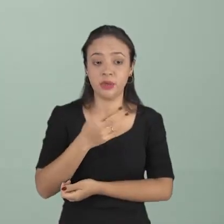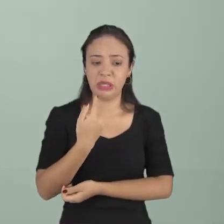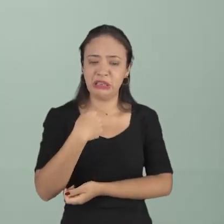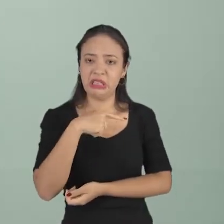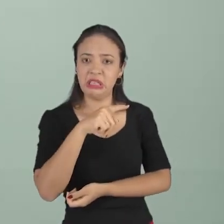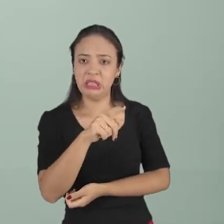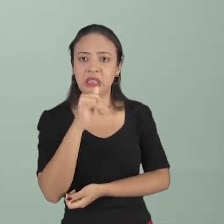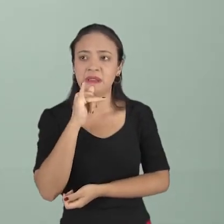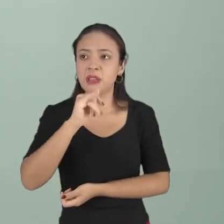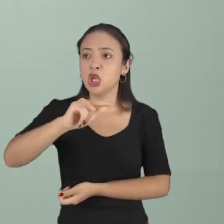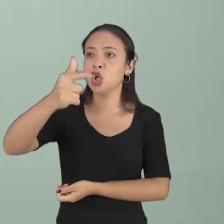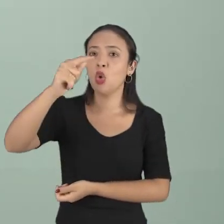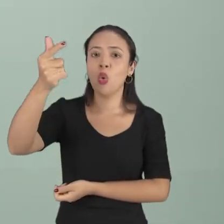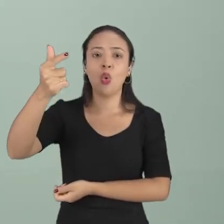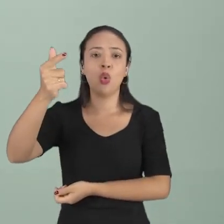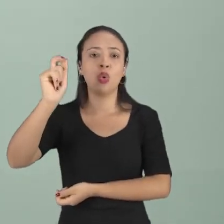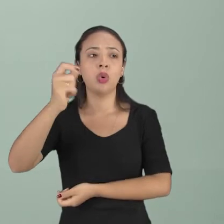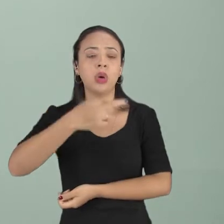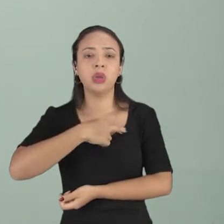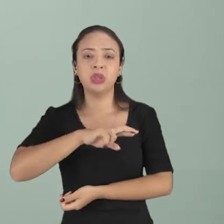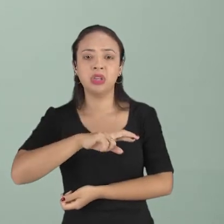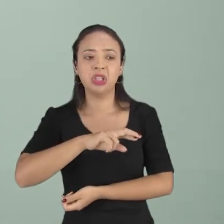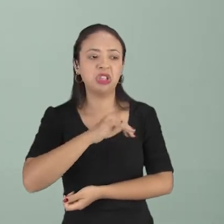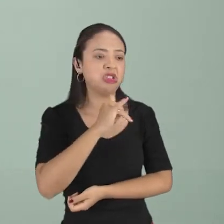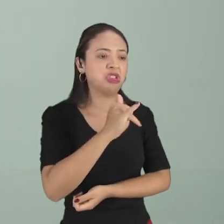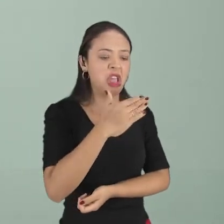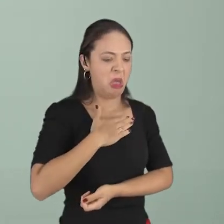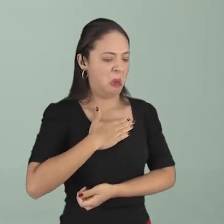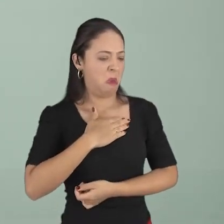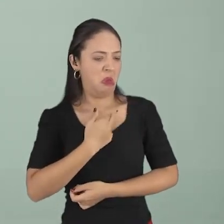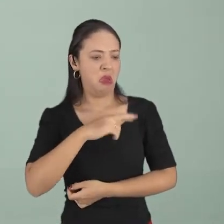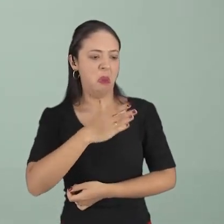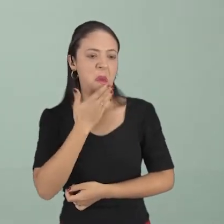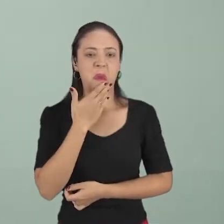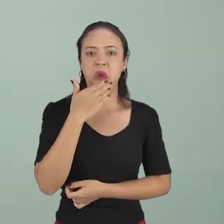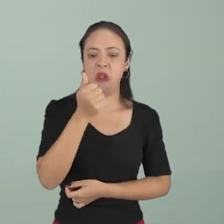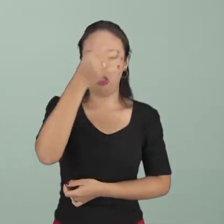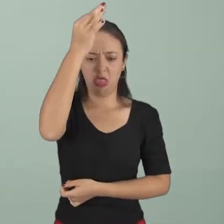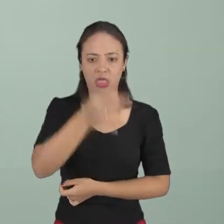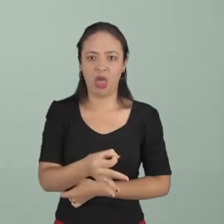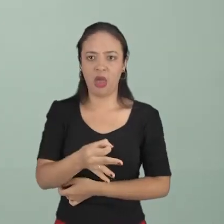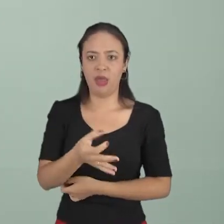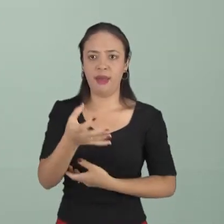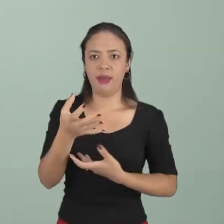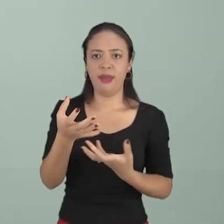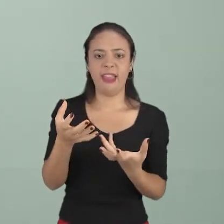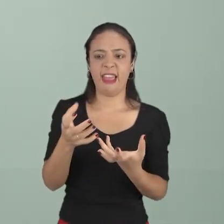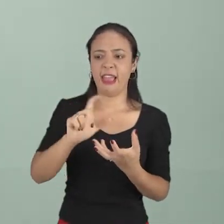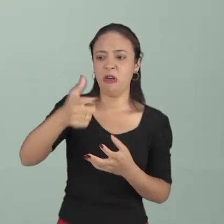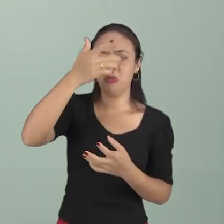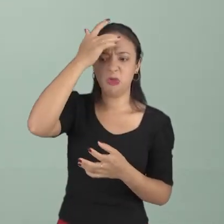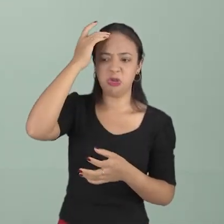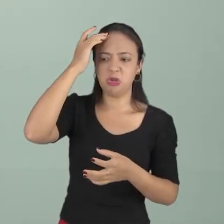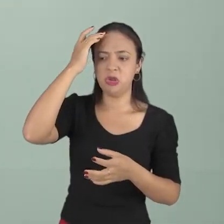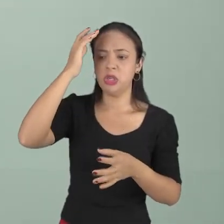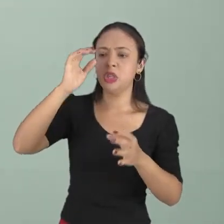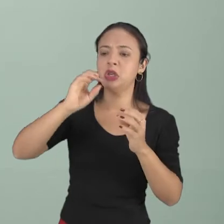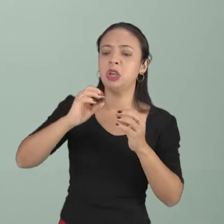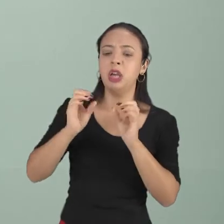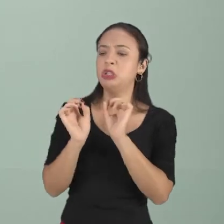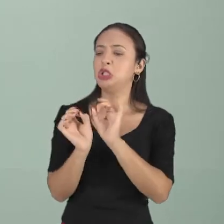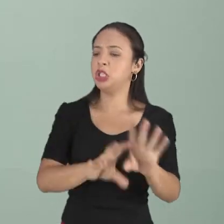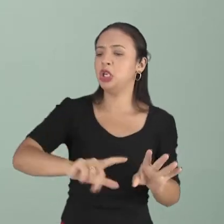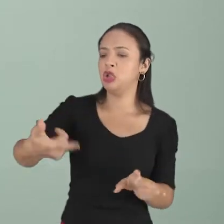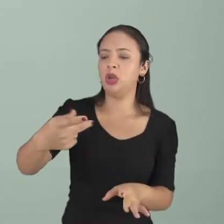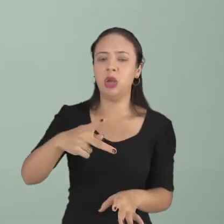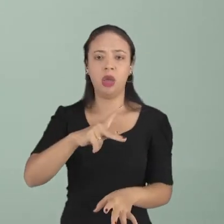nas outras religiões, dizer que a deles está certa e correta e que as pessoas abandonem então a sua religião para vir para Daime. Eles